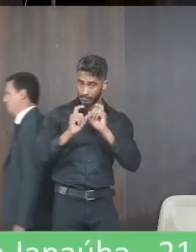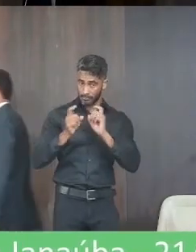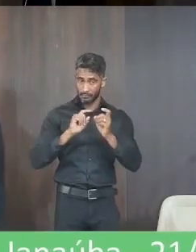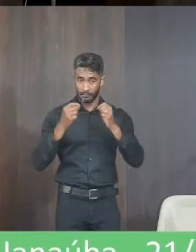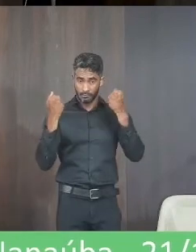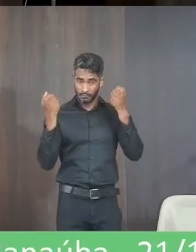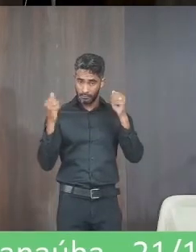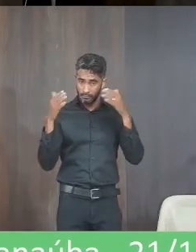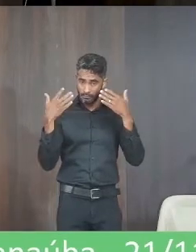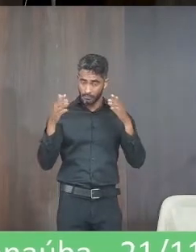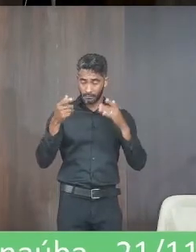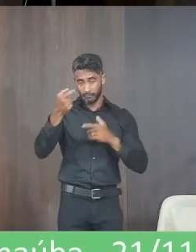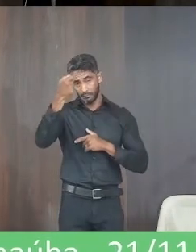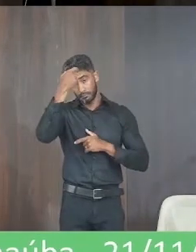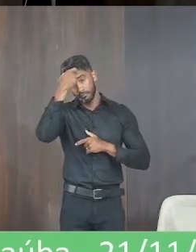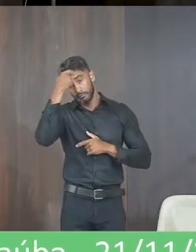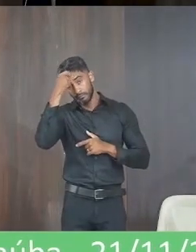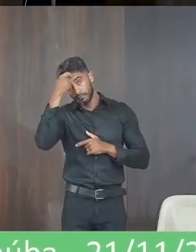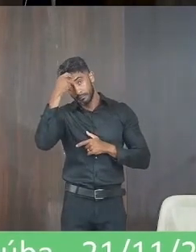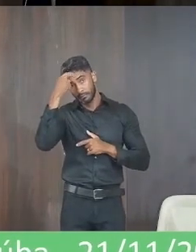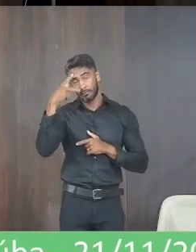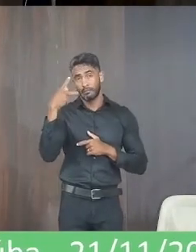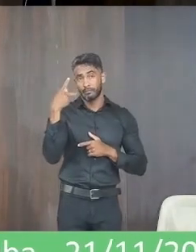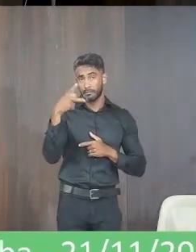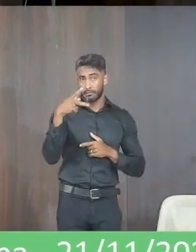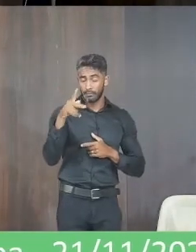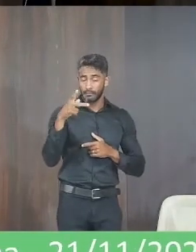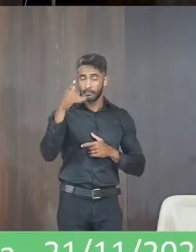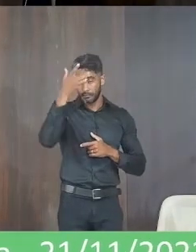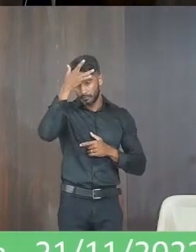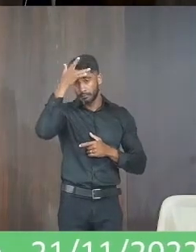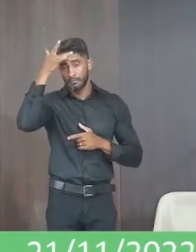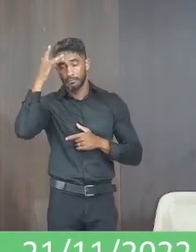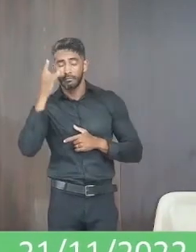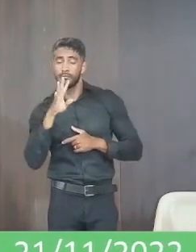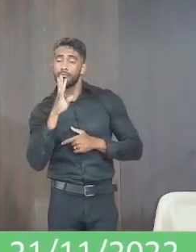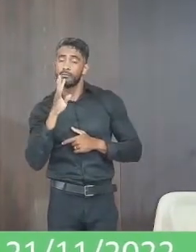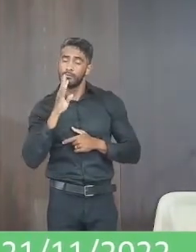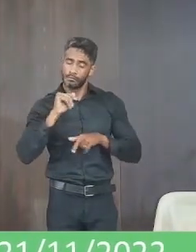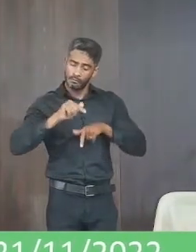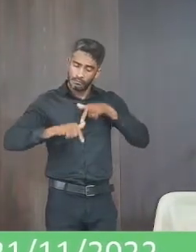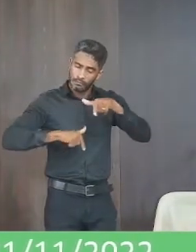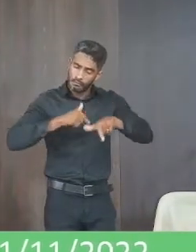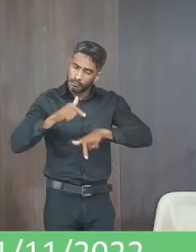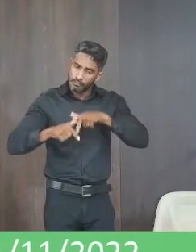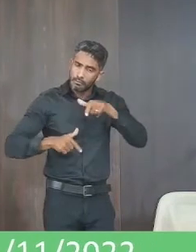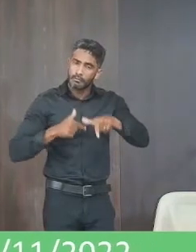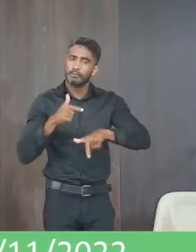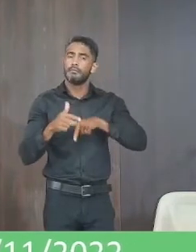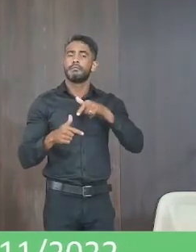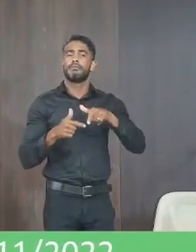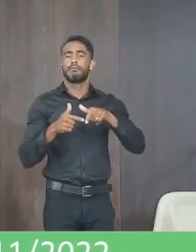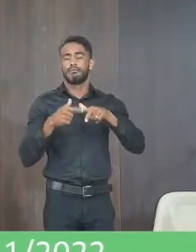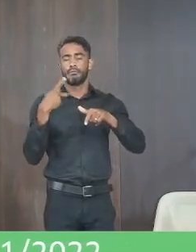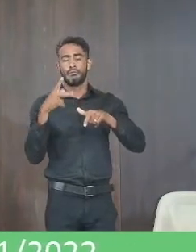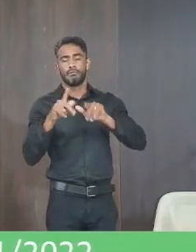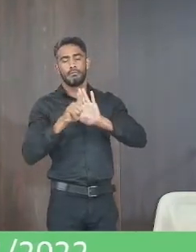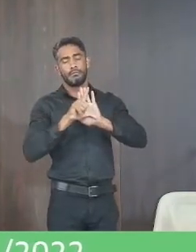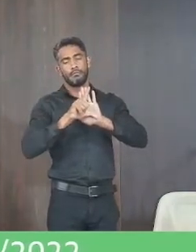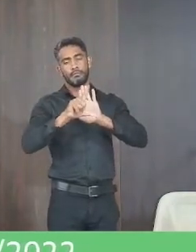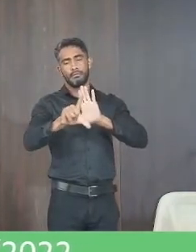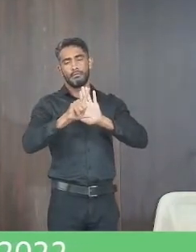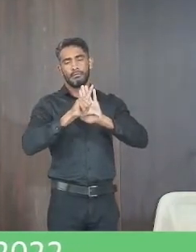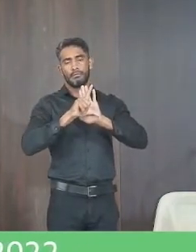essa moção de aplauso dando ciência ao indicado do reconhecimento e da justa homenagem prestada por este legislativo